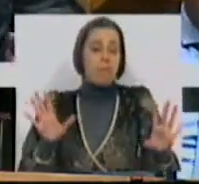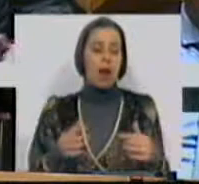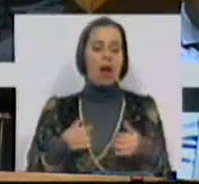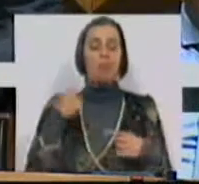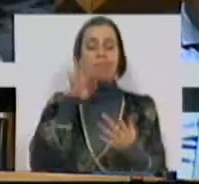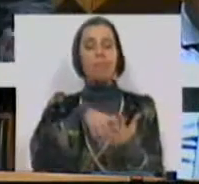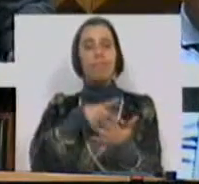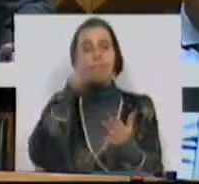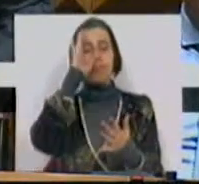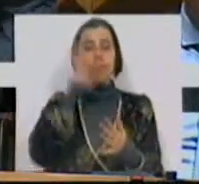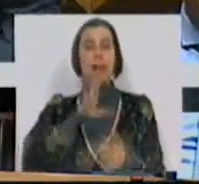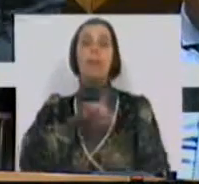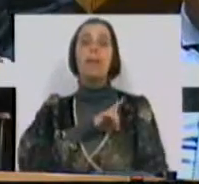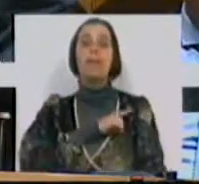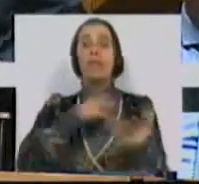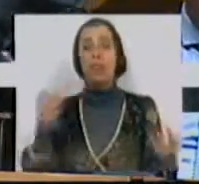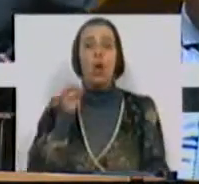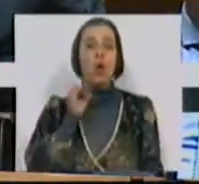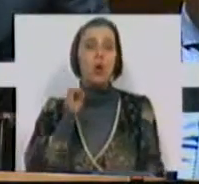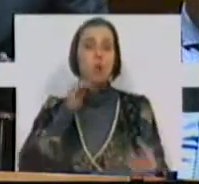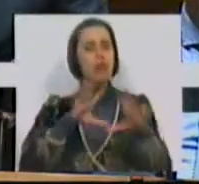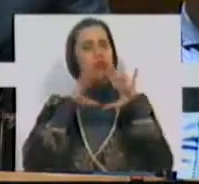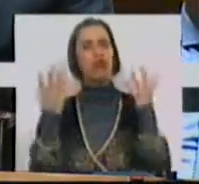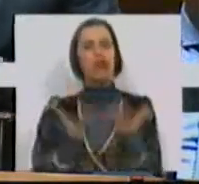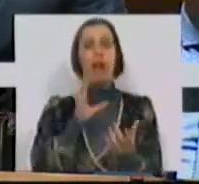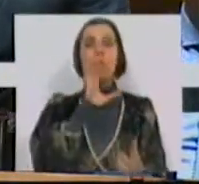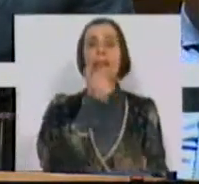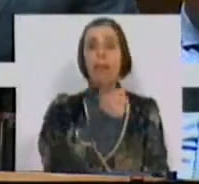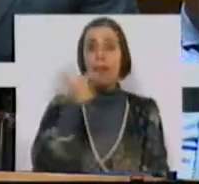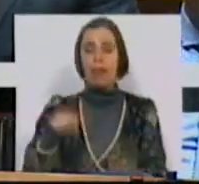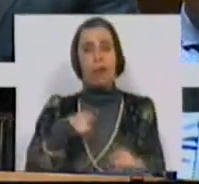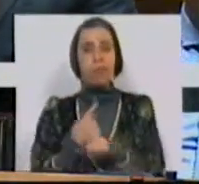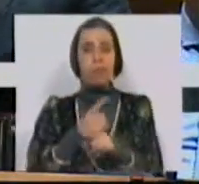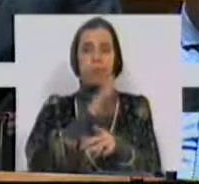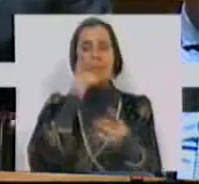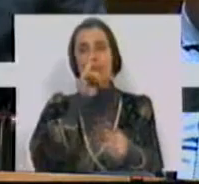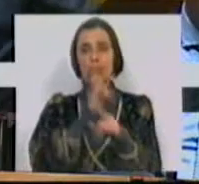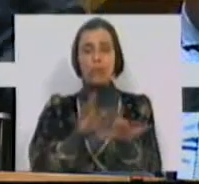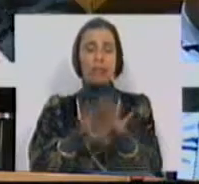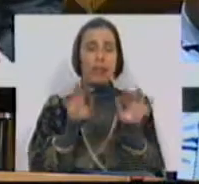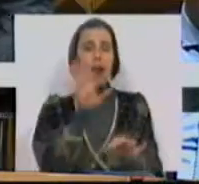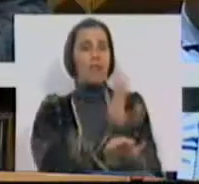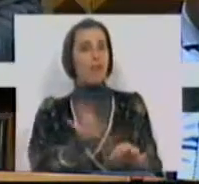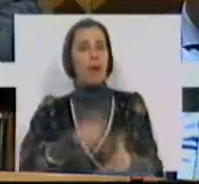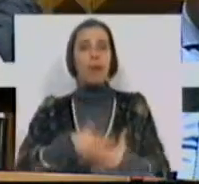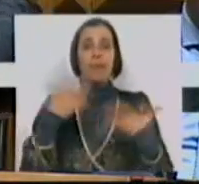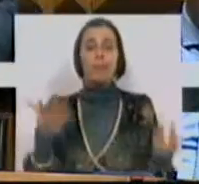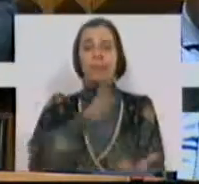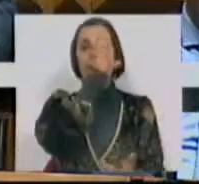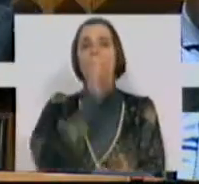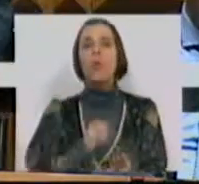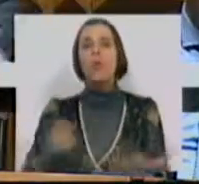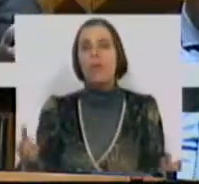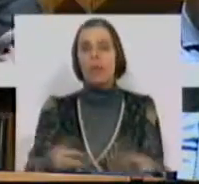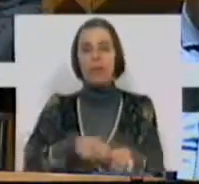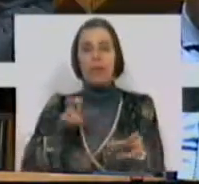aqui um padrão, nas privatizações e concessões em geral e nos CTT também temos o mesmo padrão. É um padrão de um Governo que tem